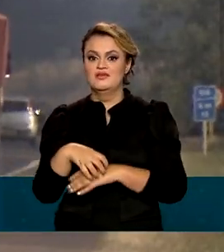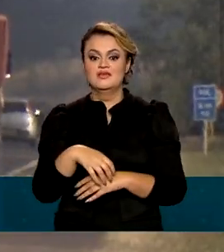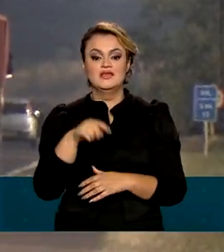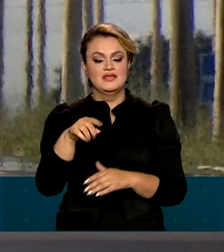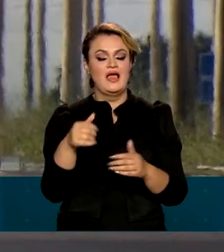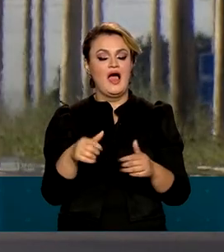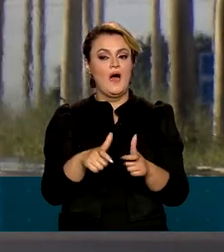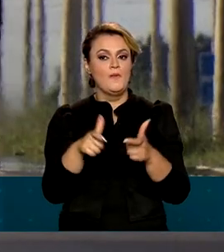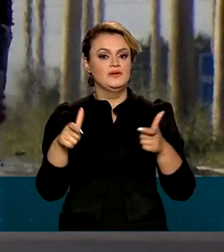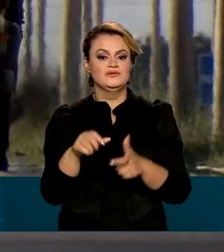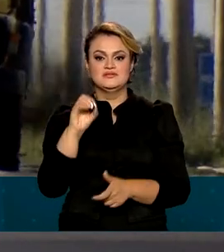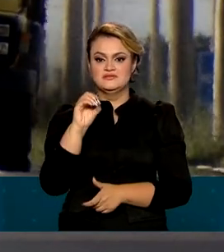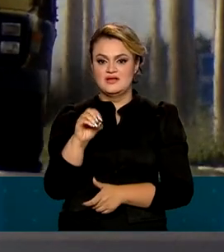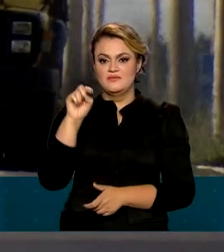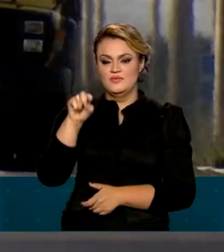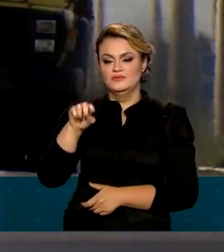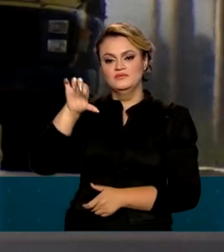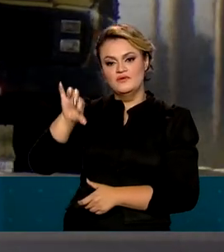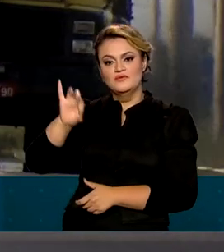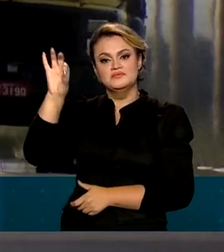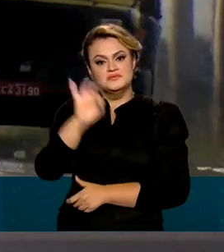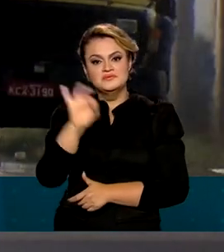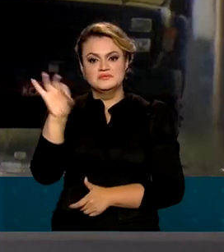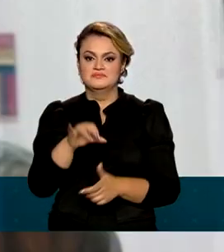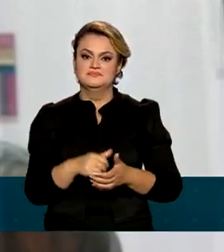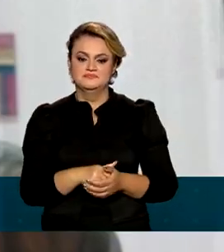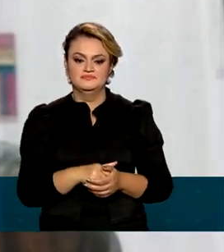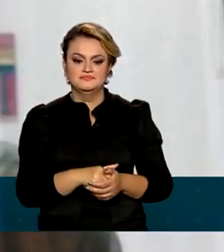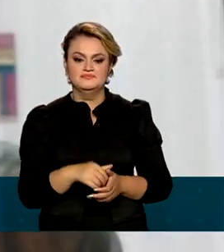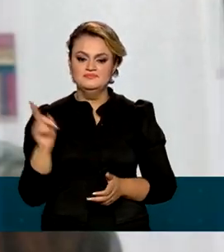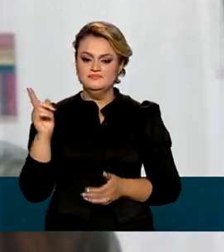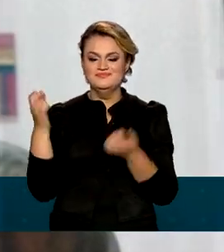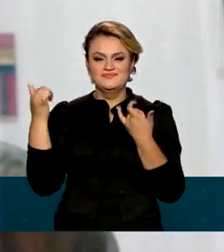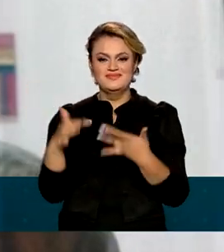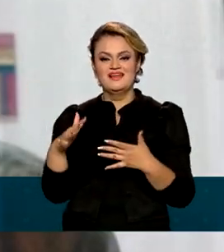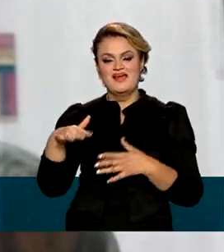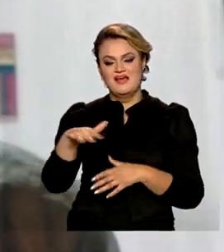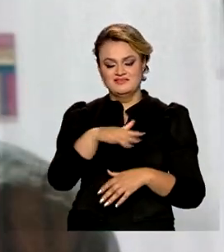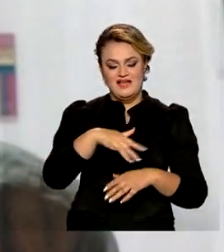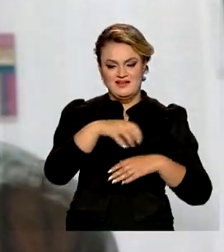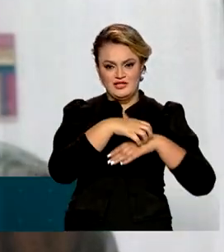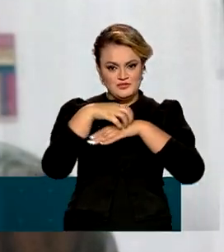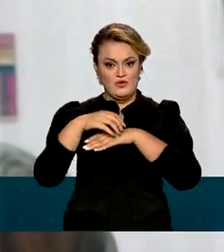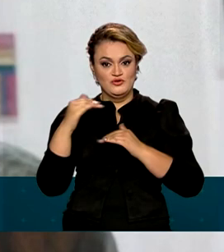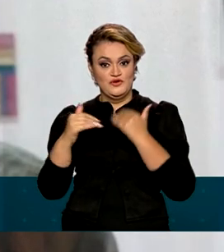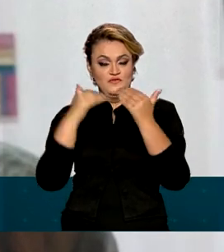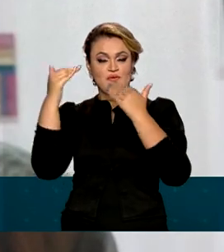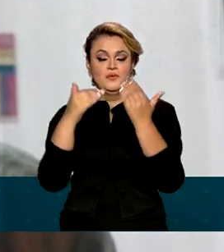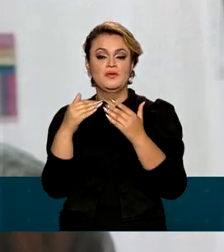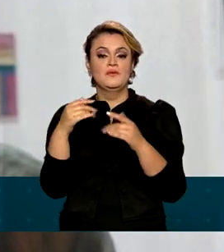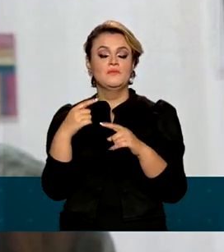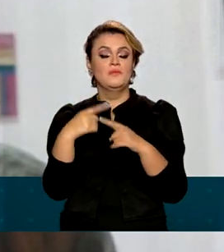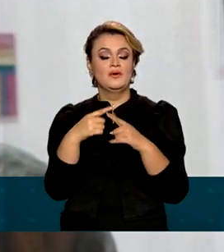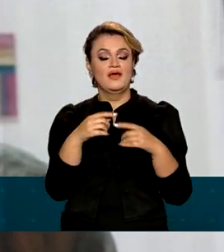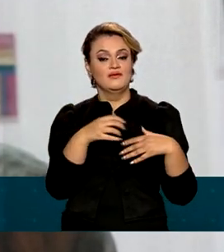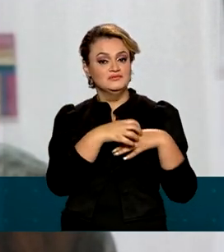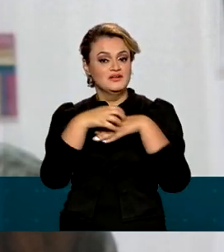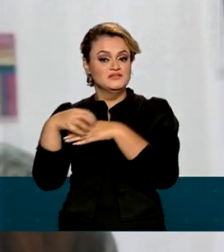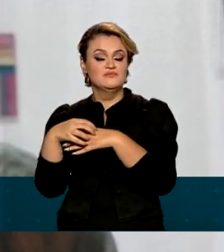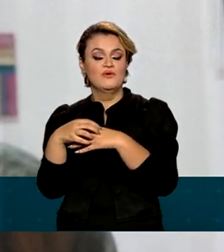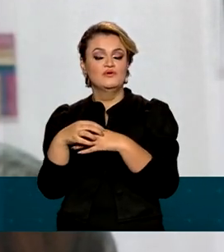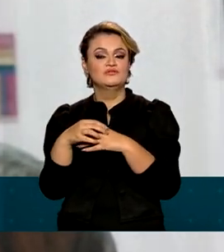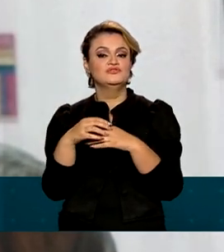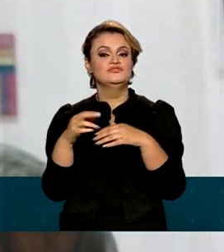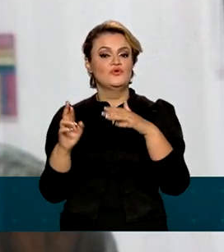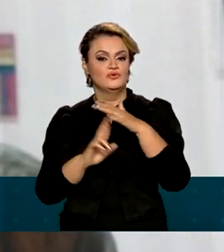expansão de 0,9%. Esse crescimento do setor de transportes foi impulsionado pelo transporte rodoviário de